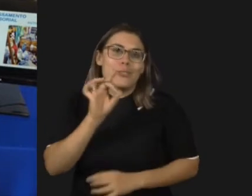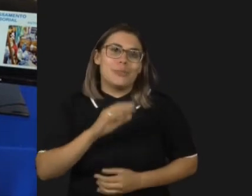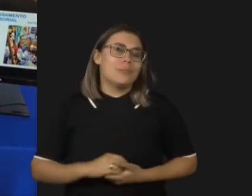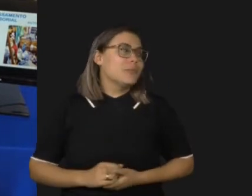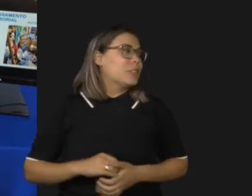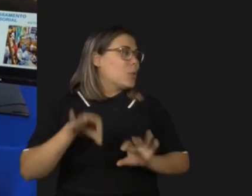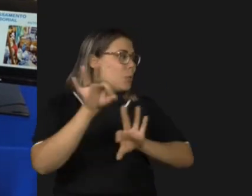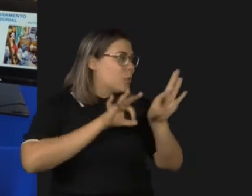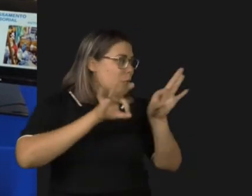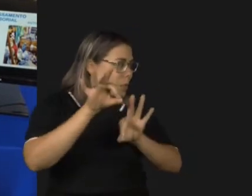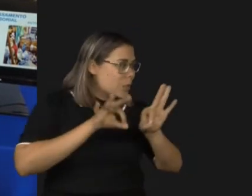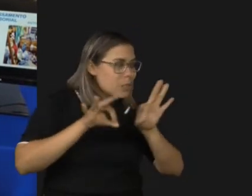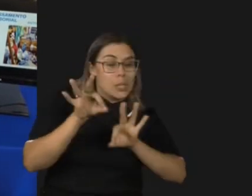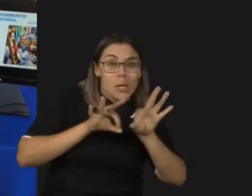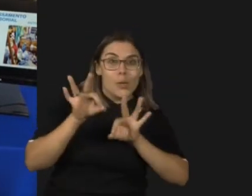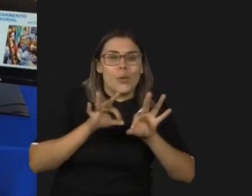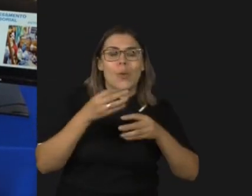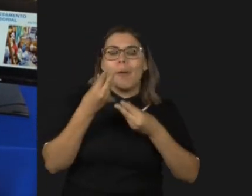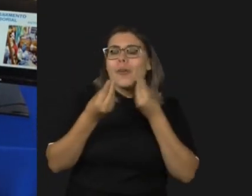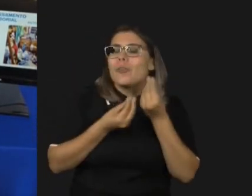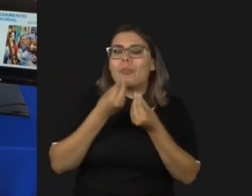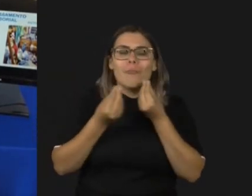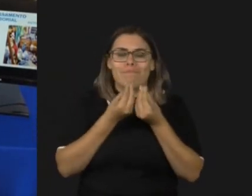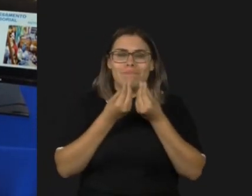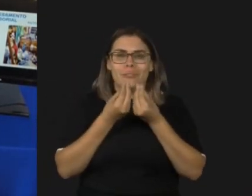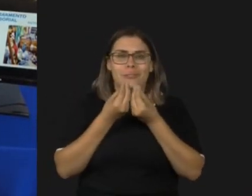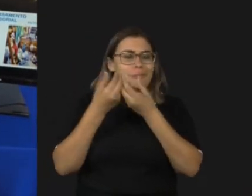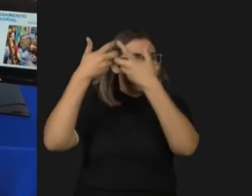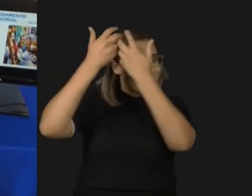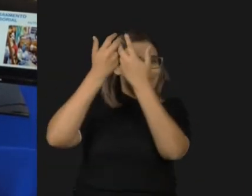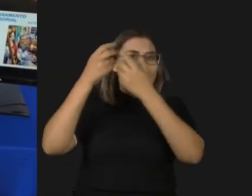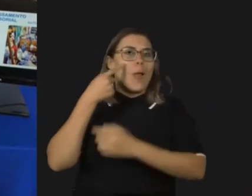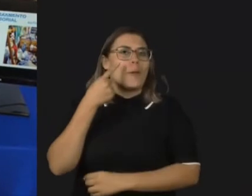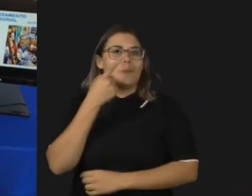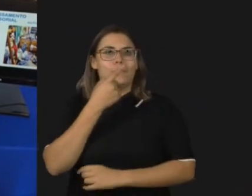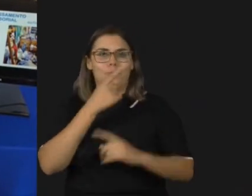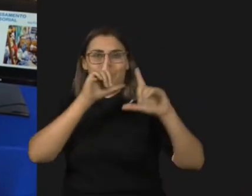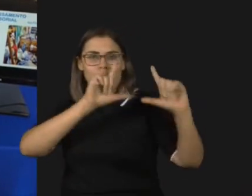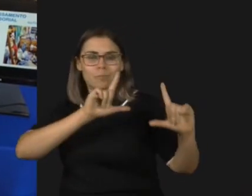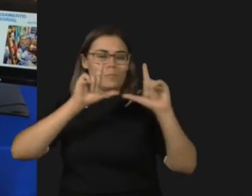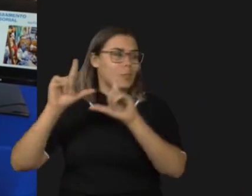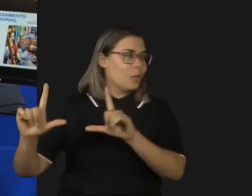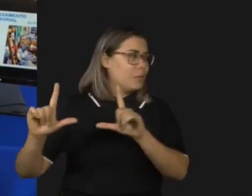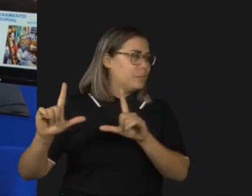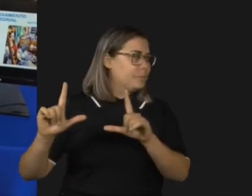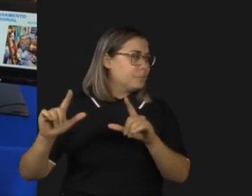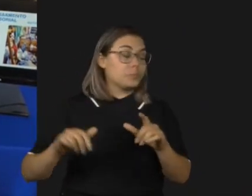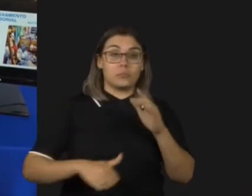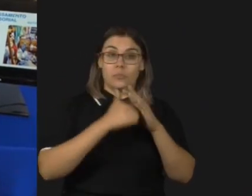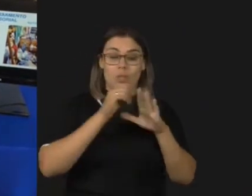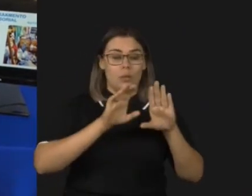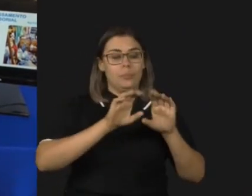para que eu pudesse entender que processamento sensorial era esse. E vocês veem aqui, dois guarda-roupas. No primeiro,